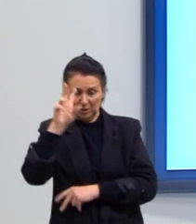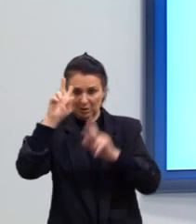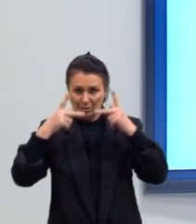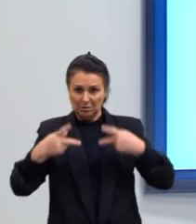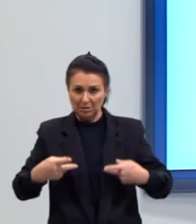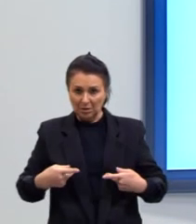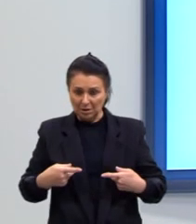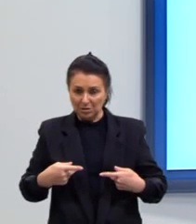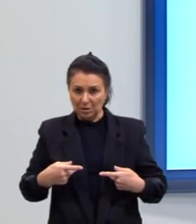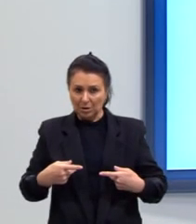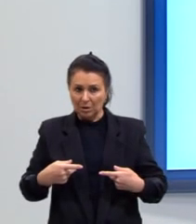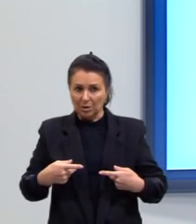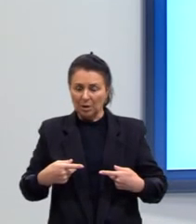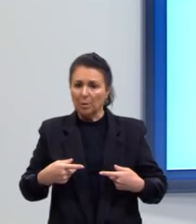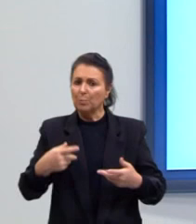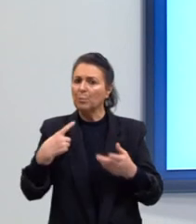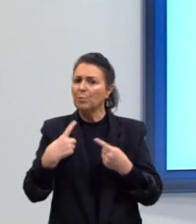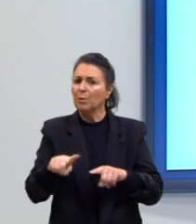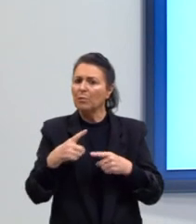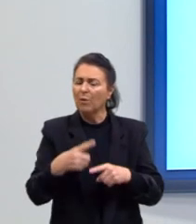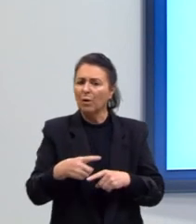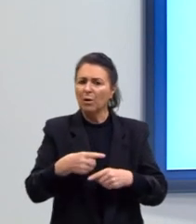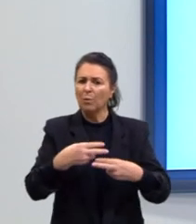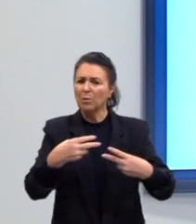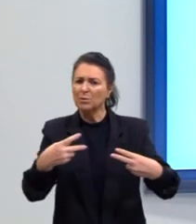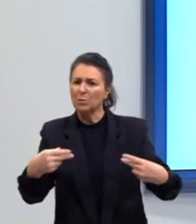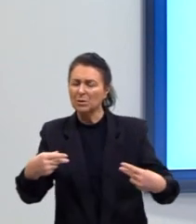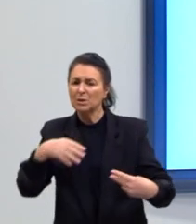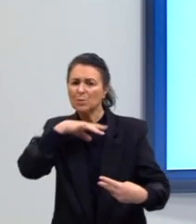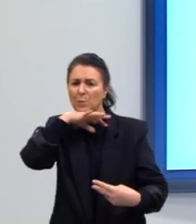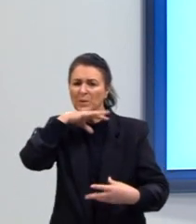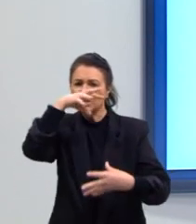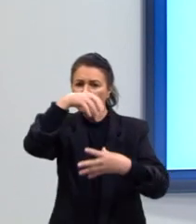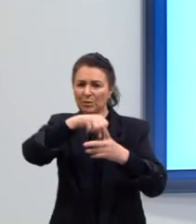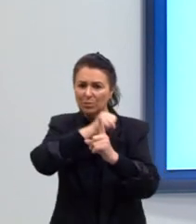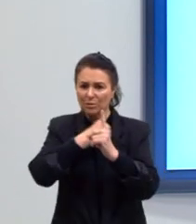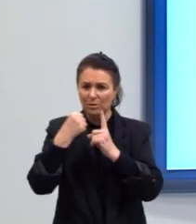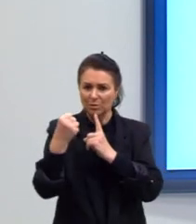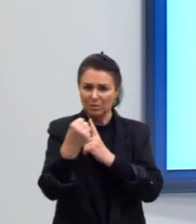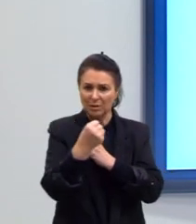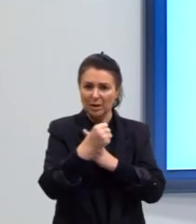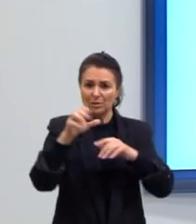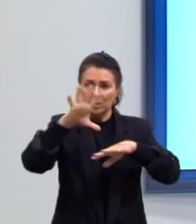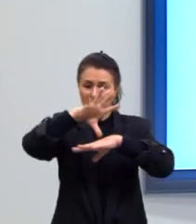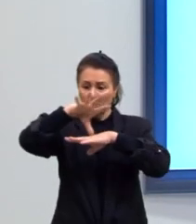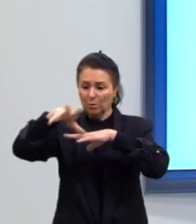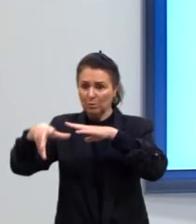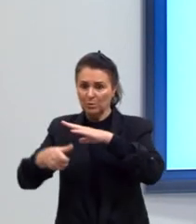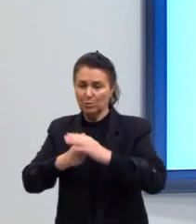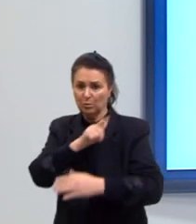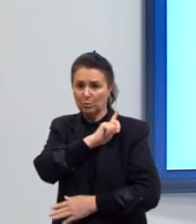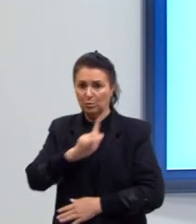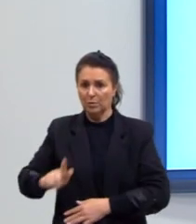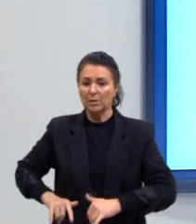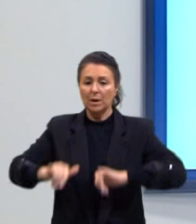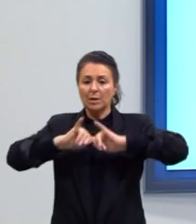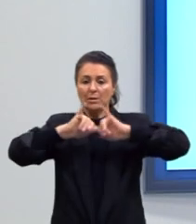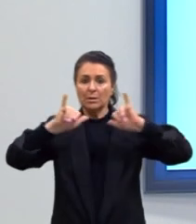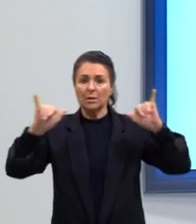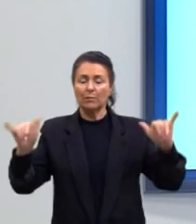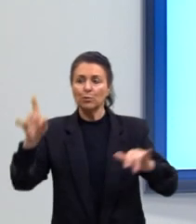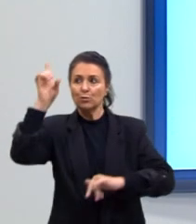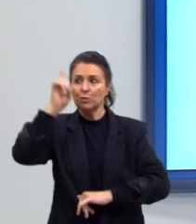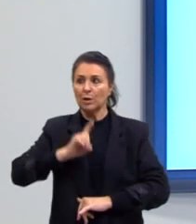causas dos males públicos e da corrupção dos governos, resolveram declarar solenemente os direitos naturais,